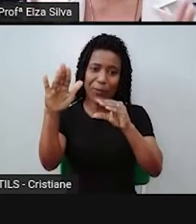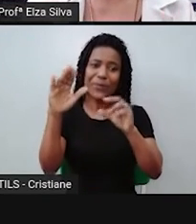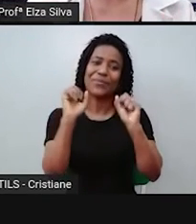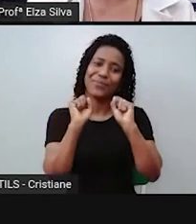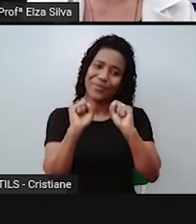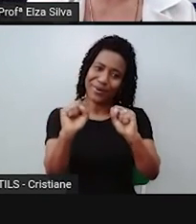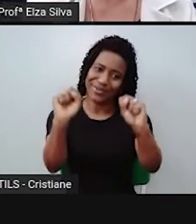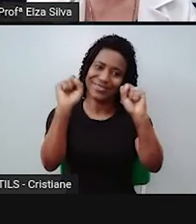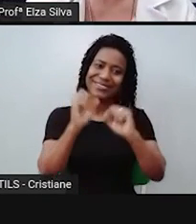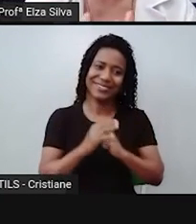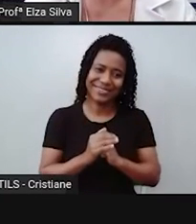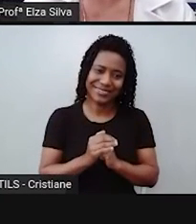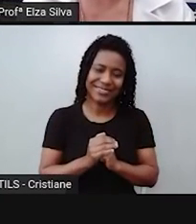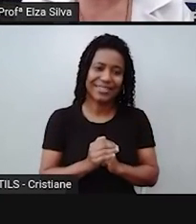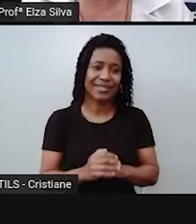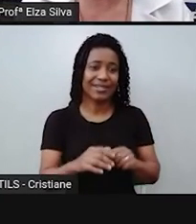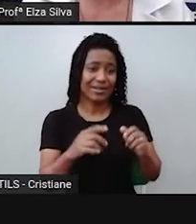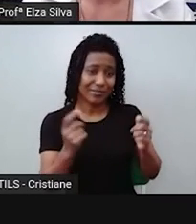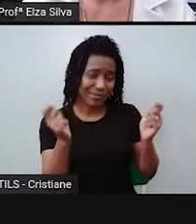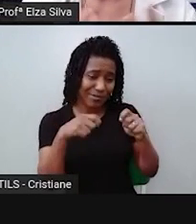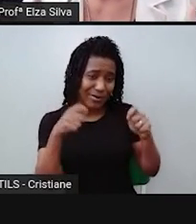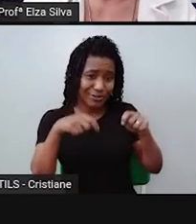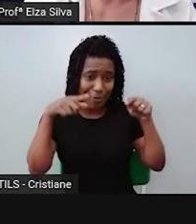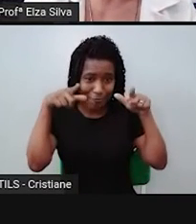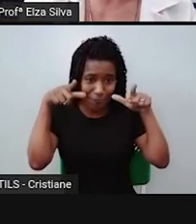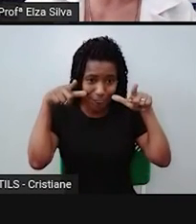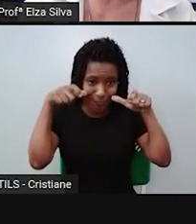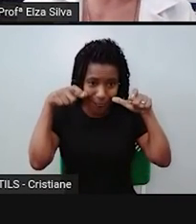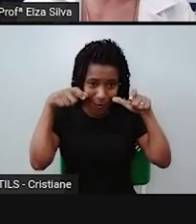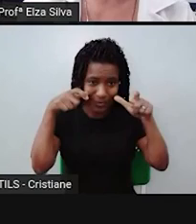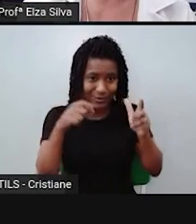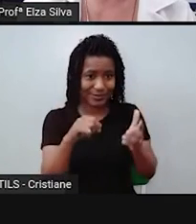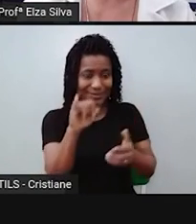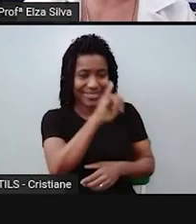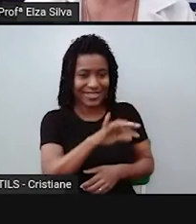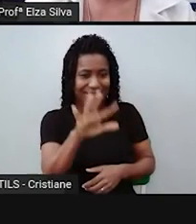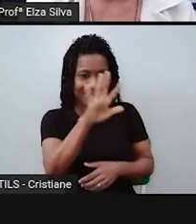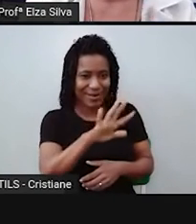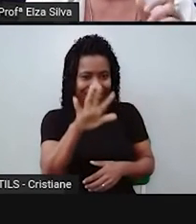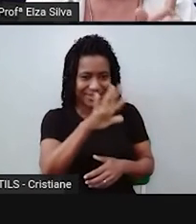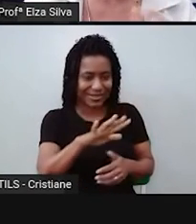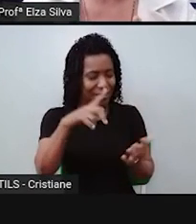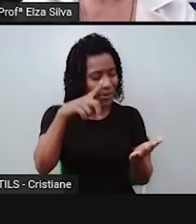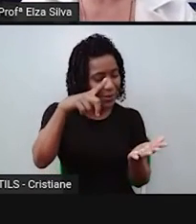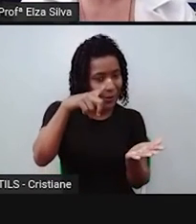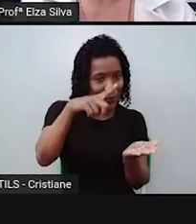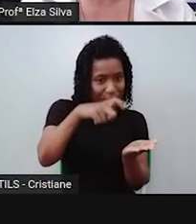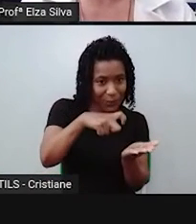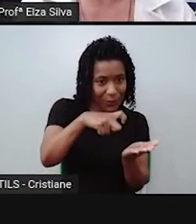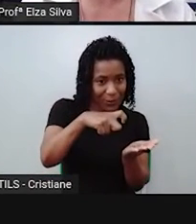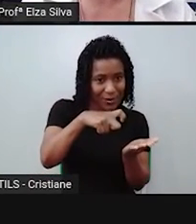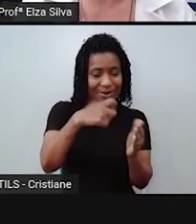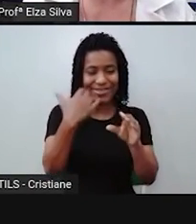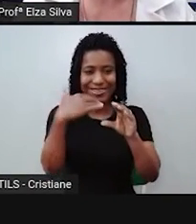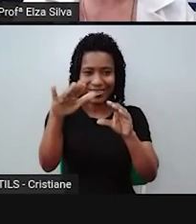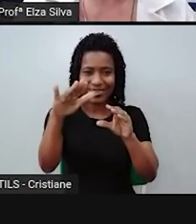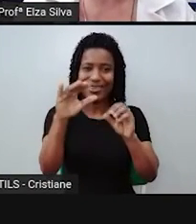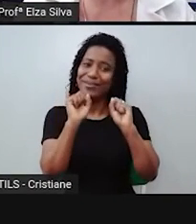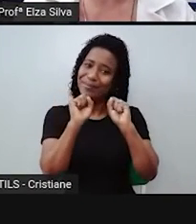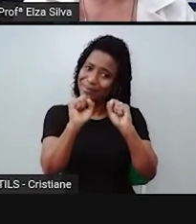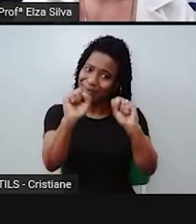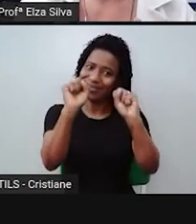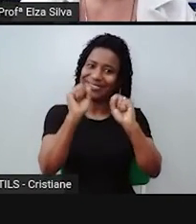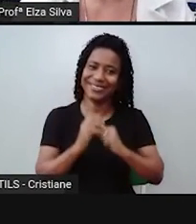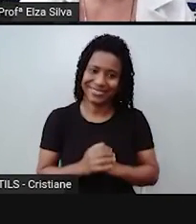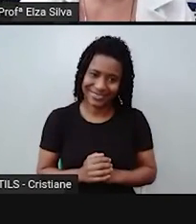você enviar a foto, porque a gente vai ter acesso às ilustrações que você fez. Mas não se esqueça de colocar o seu